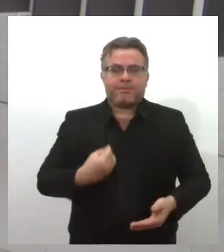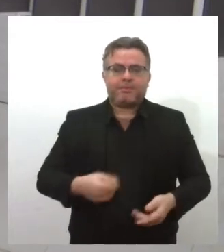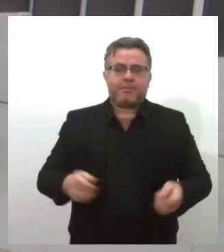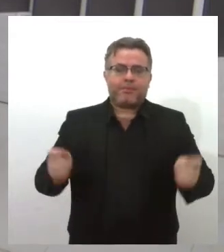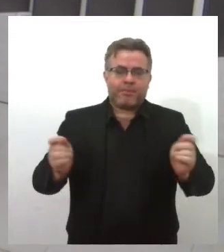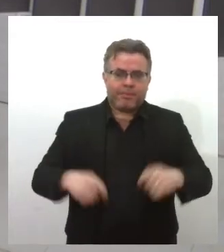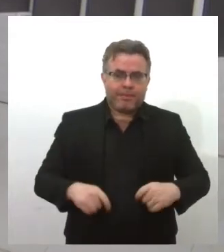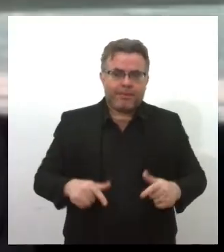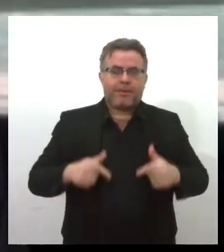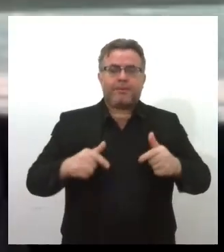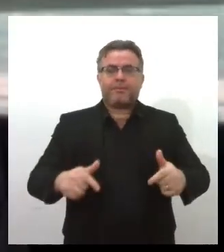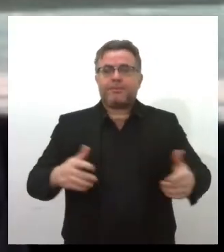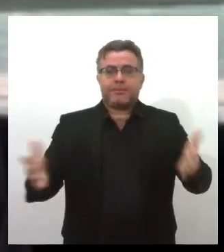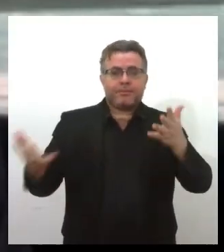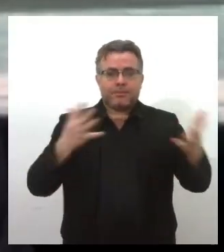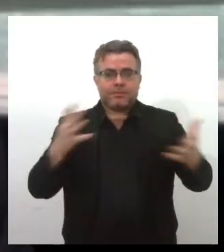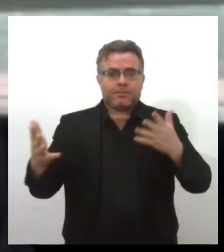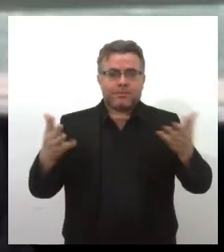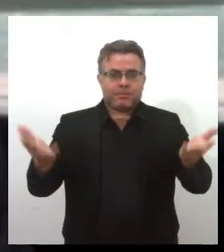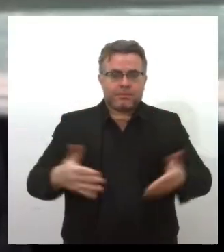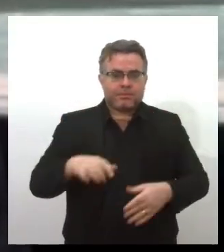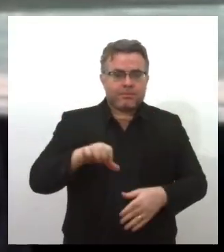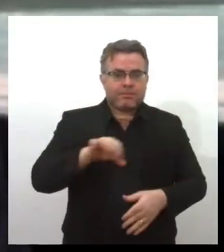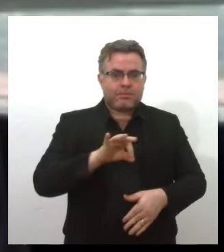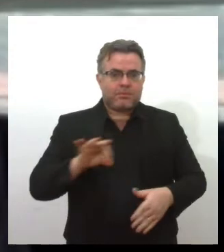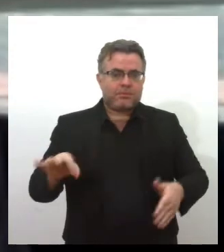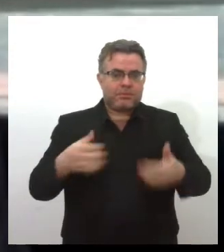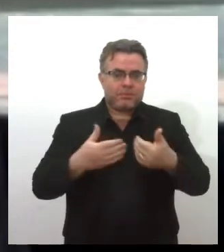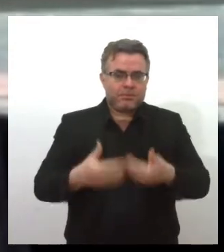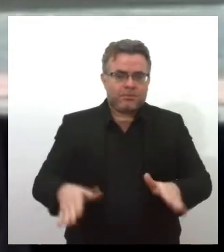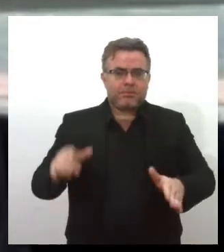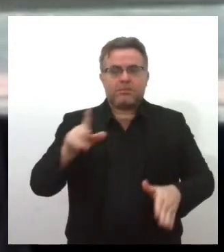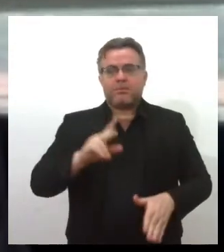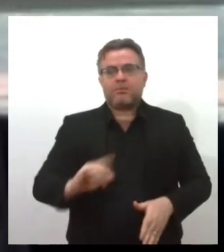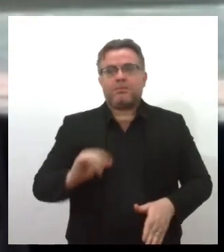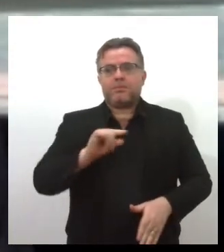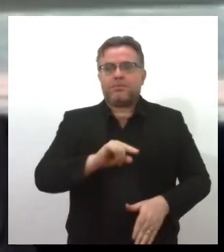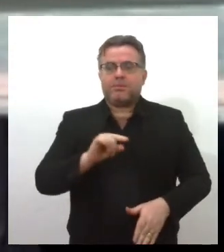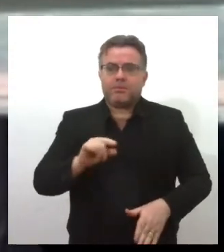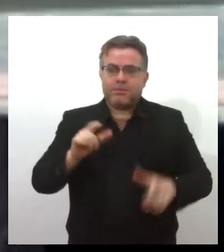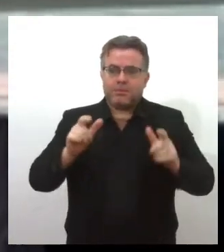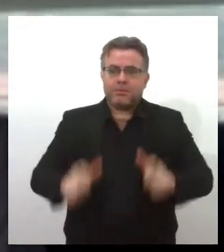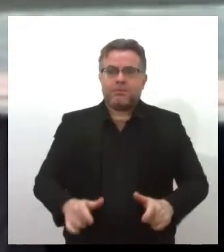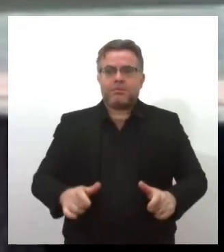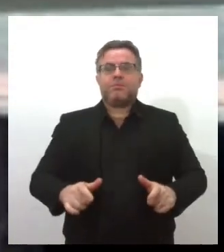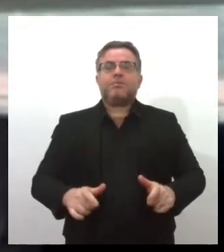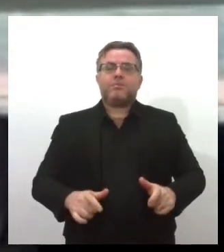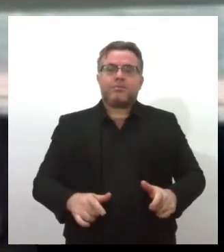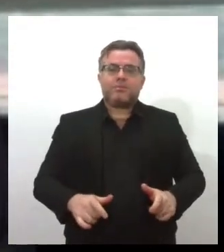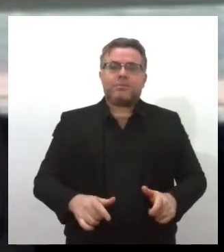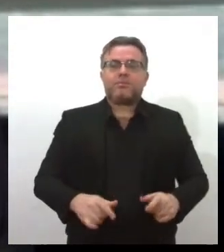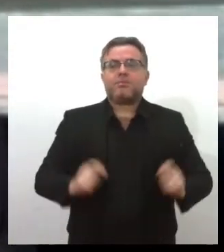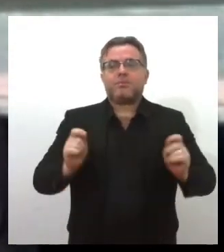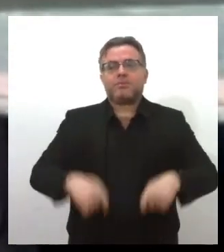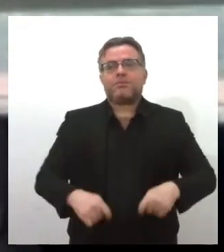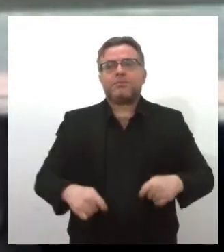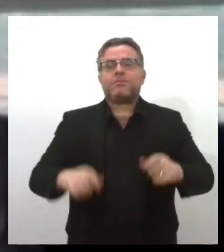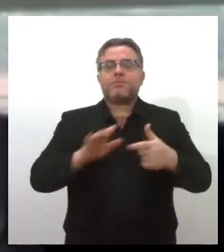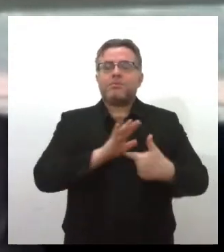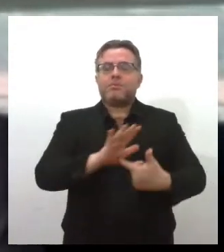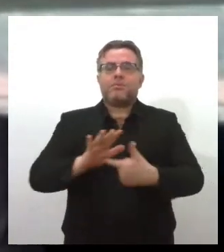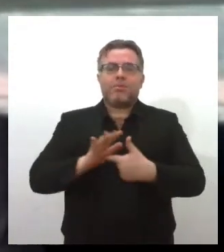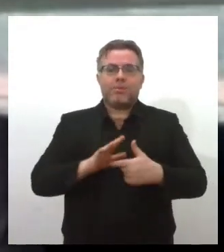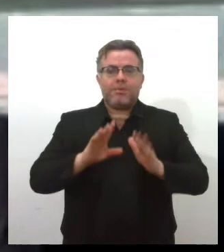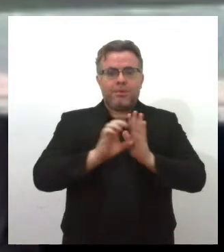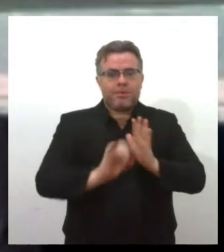na luta, na correria, porque agora às 9 horas nós estamos aqui no auditório do Parque Tecnológico do Sergipe, para que a gente possa fazer o lançamento. O